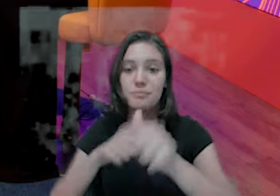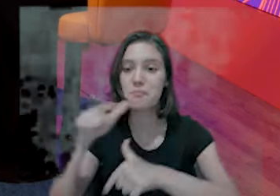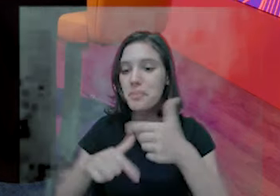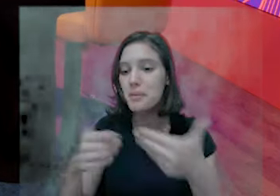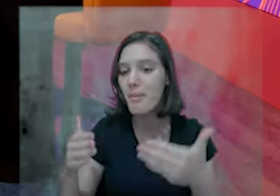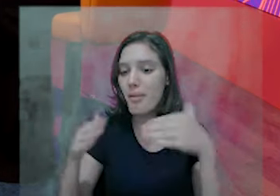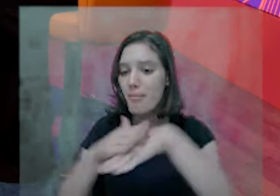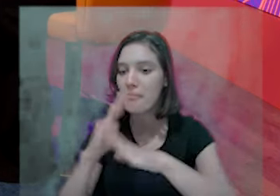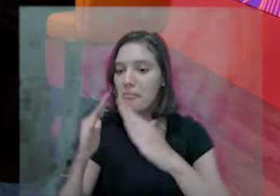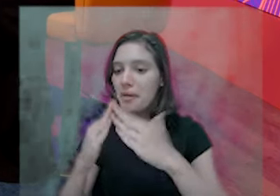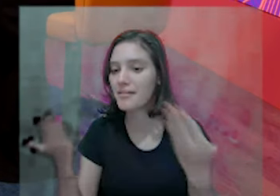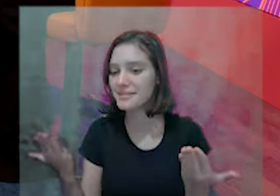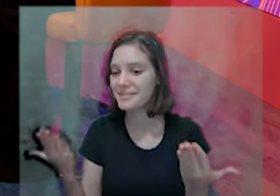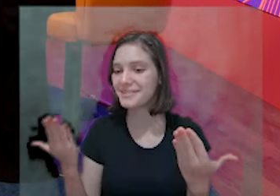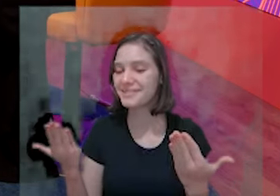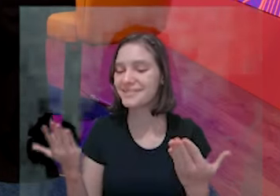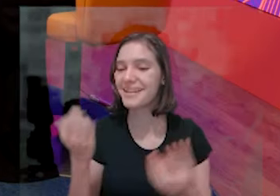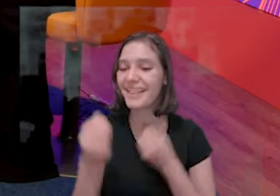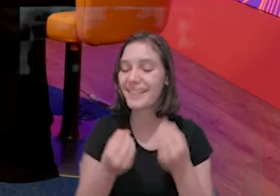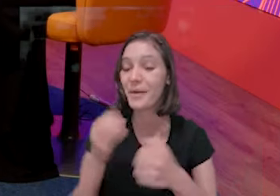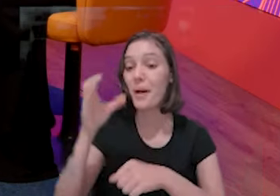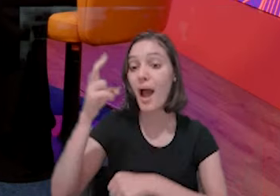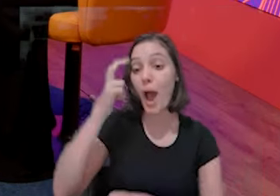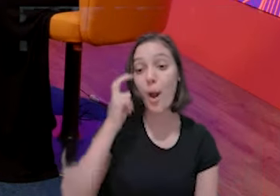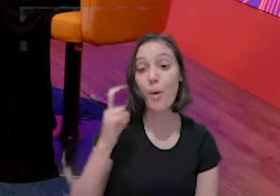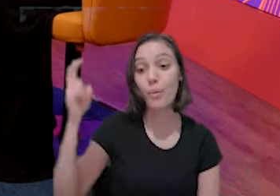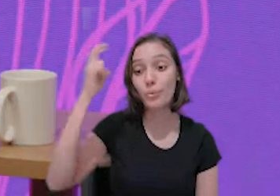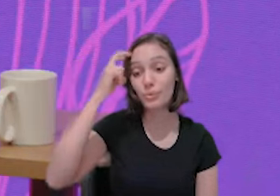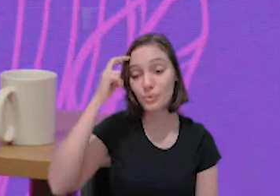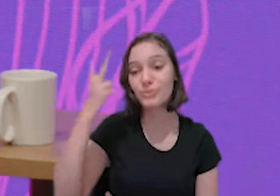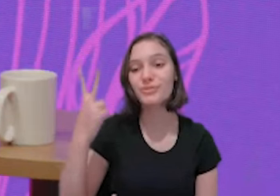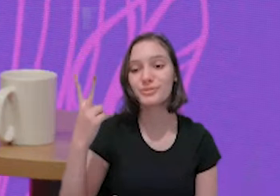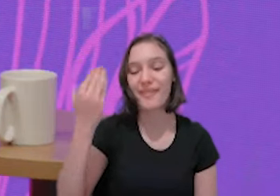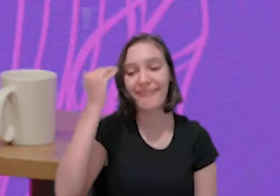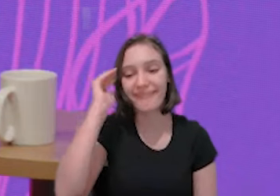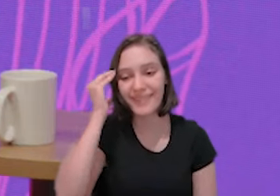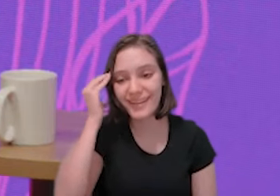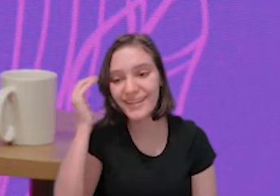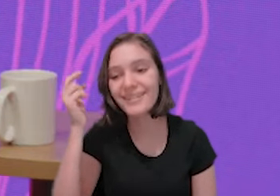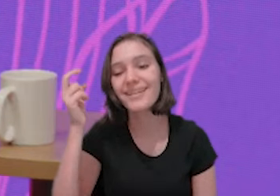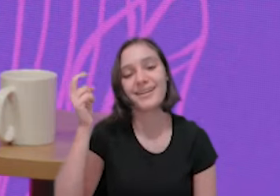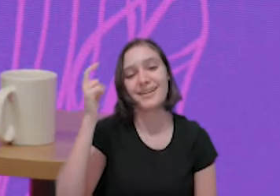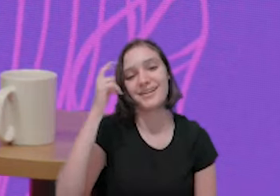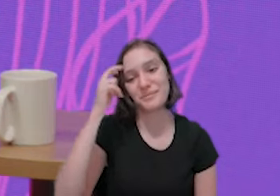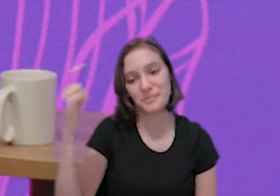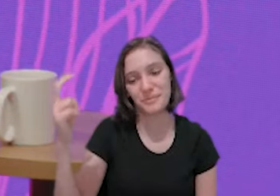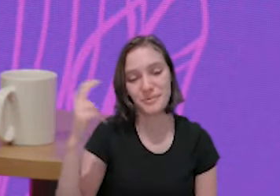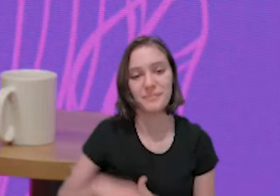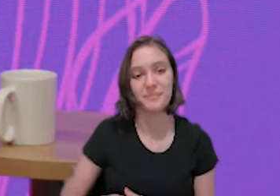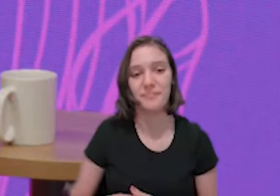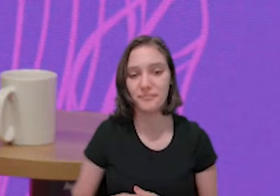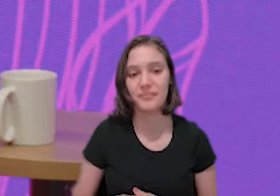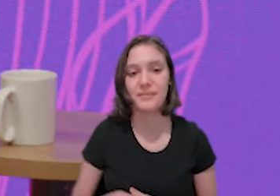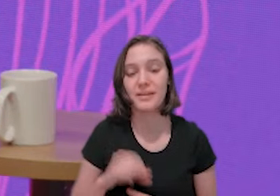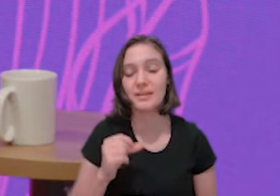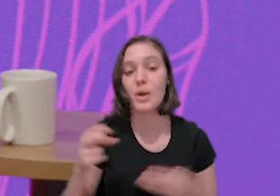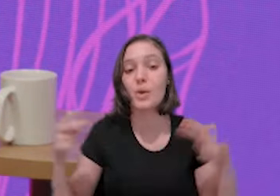cultura. E o Sebrae Delas, pegando o que você trouxe, ele tem esse olhar